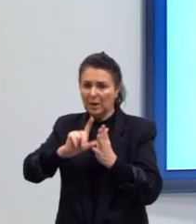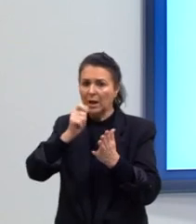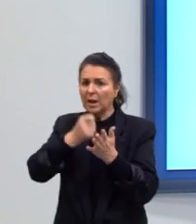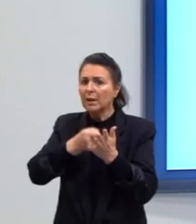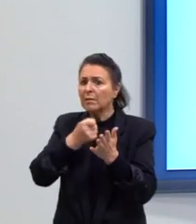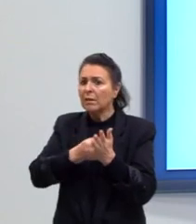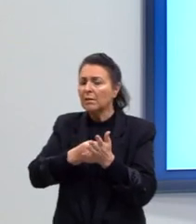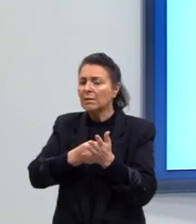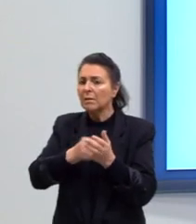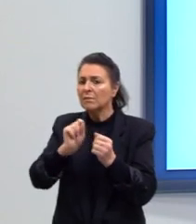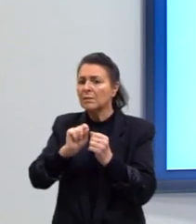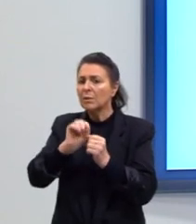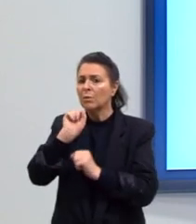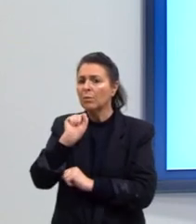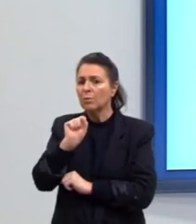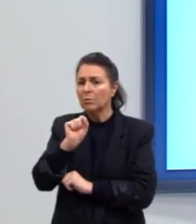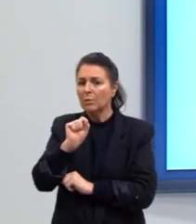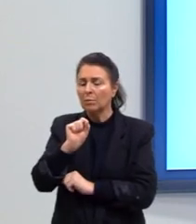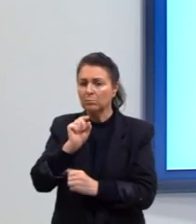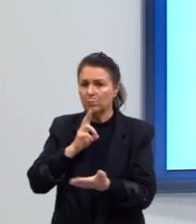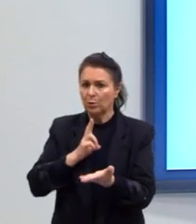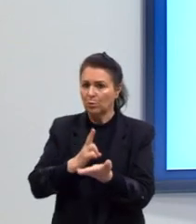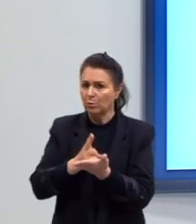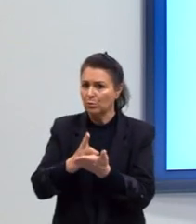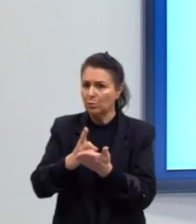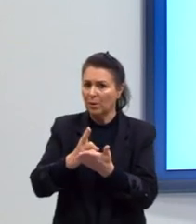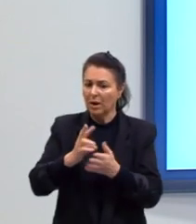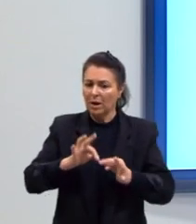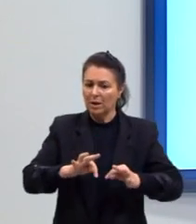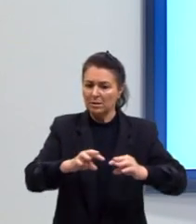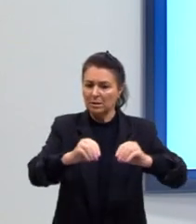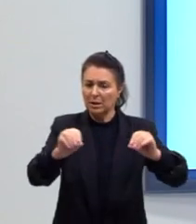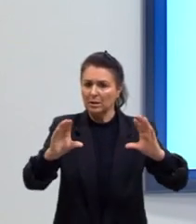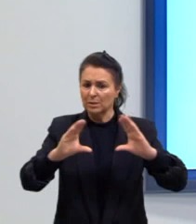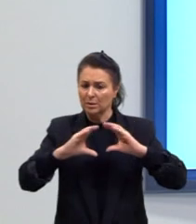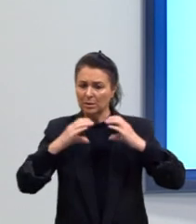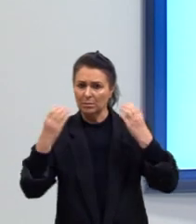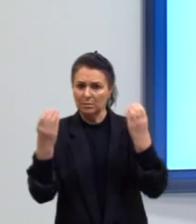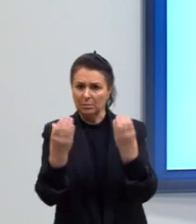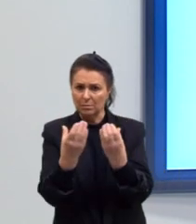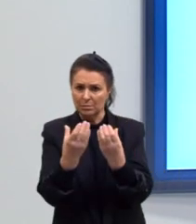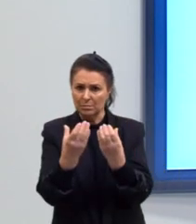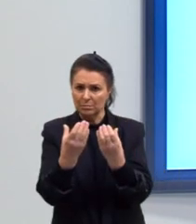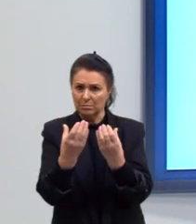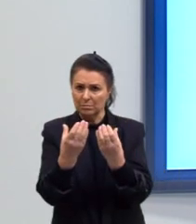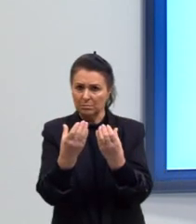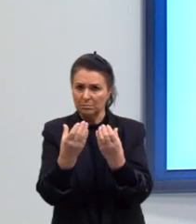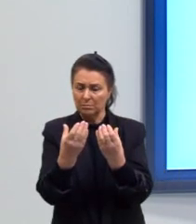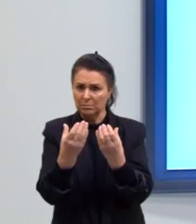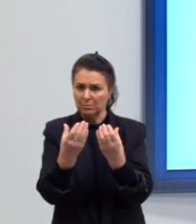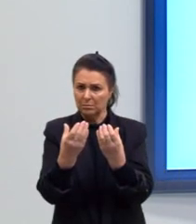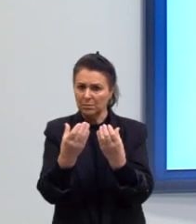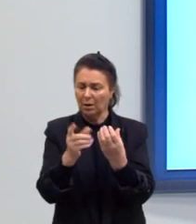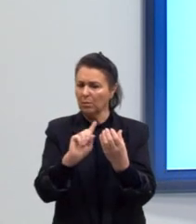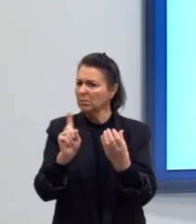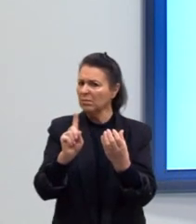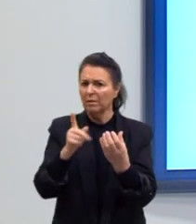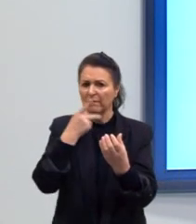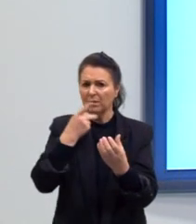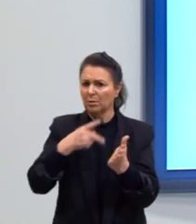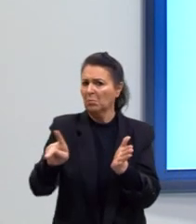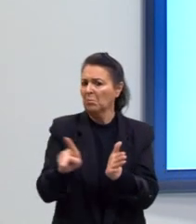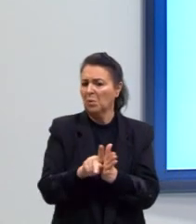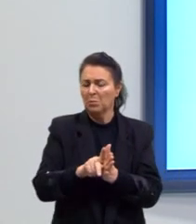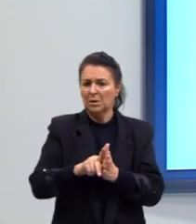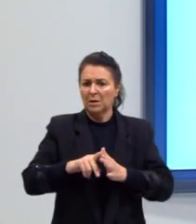estabelecer a manutenção das terras comunais, e ela não está falando isso da propriedade das terras,